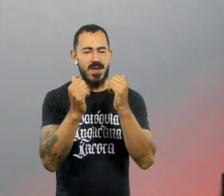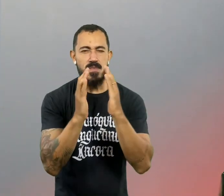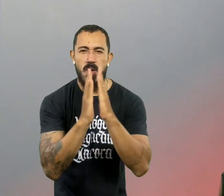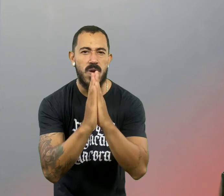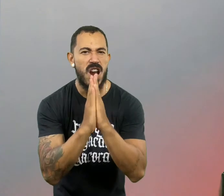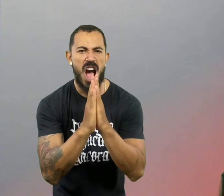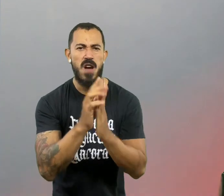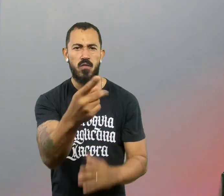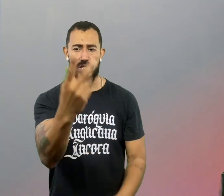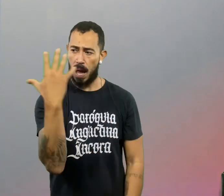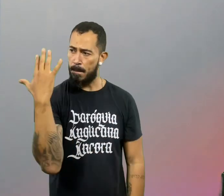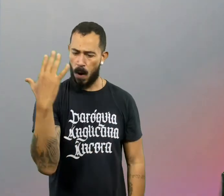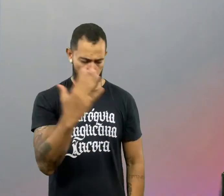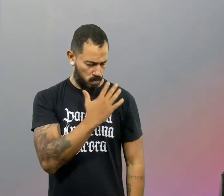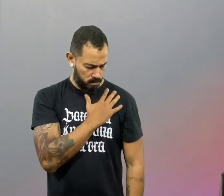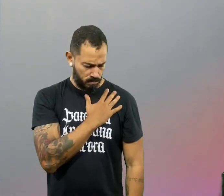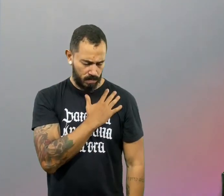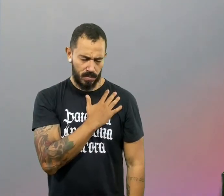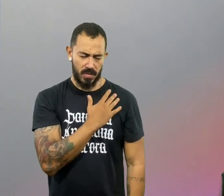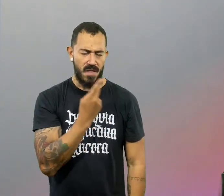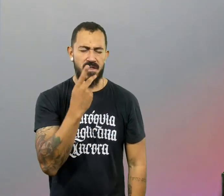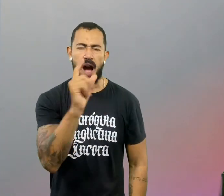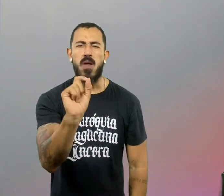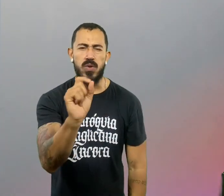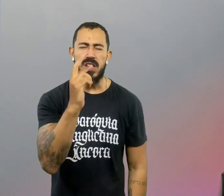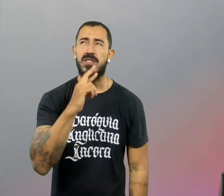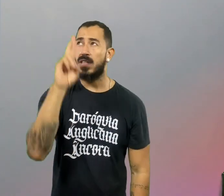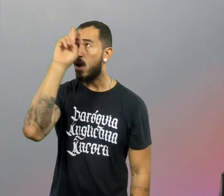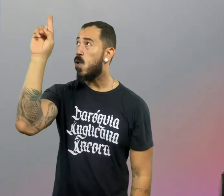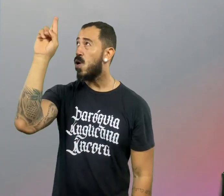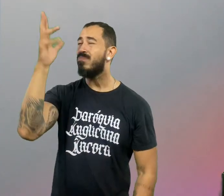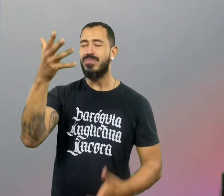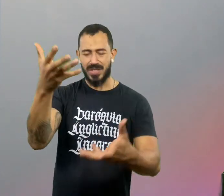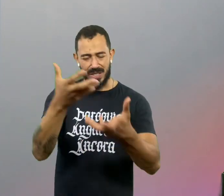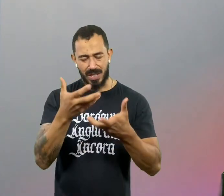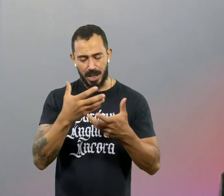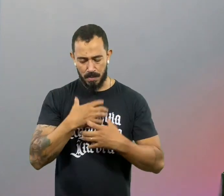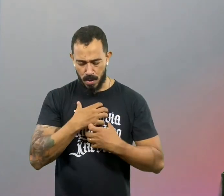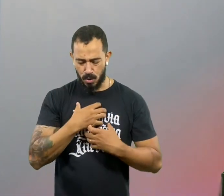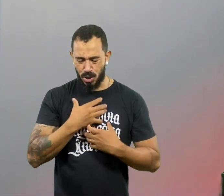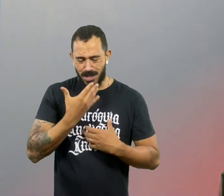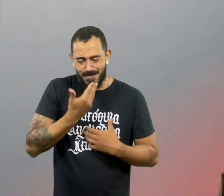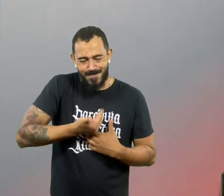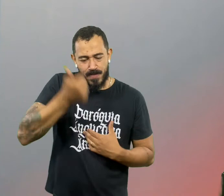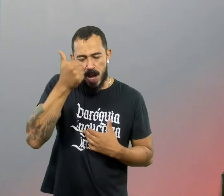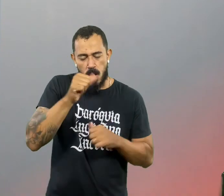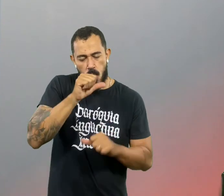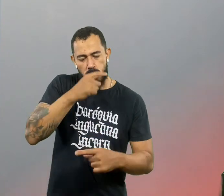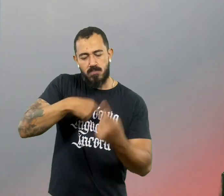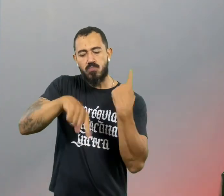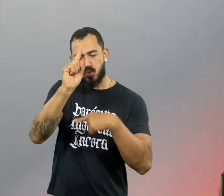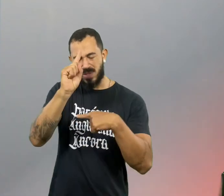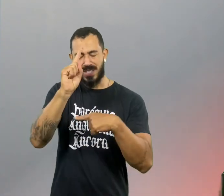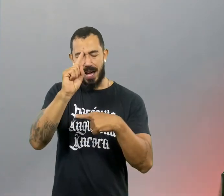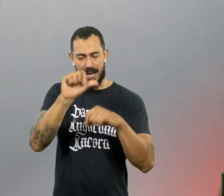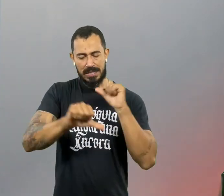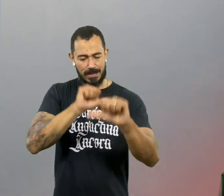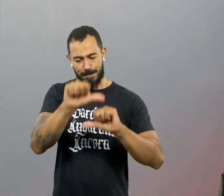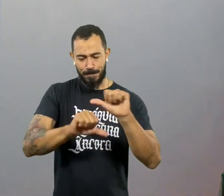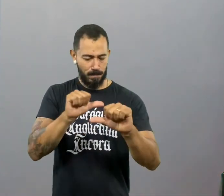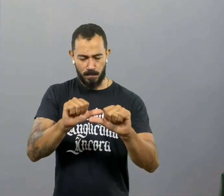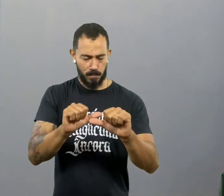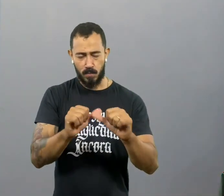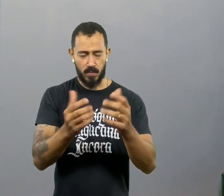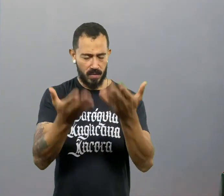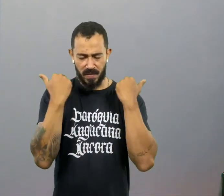agora para você poder colocar a mão no seu coração e diga assim, eu quero ser uma pessoa prudente. Quero me avaliar melhor. Eu quero ser uma pessoa prudente.